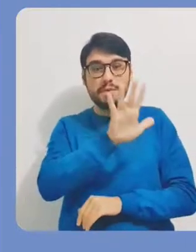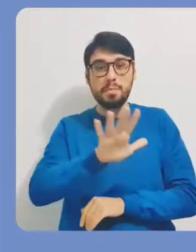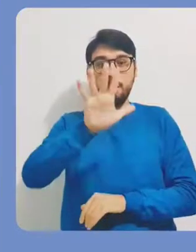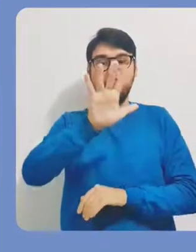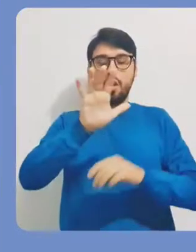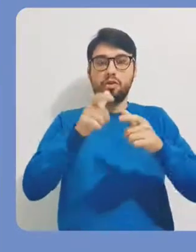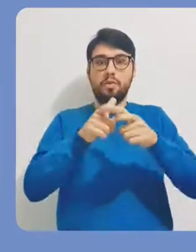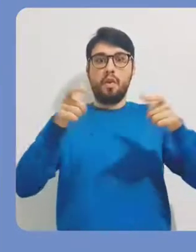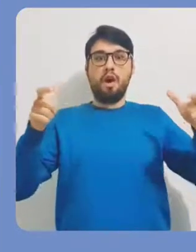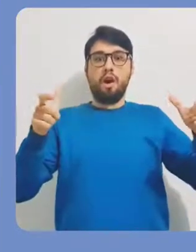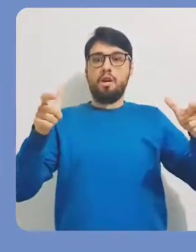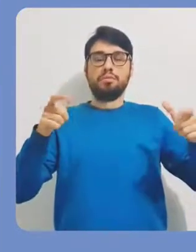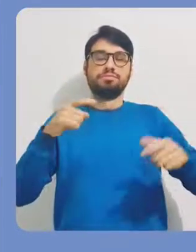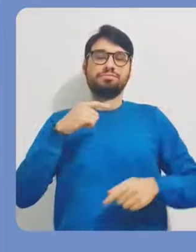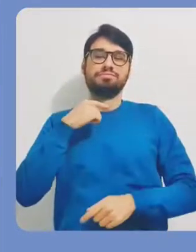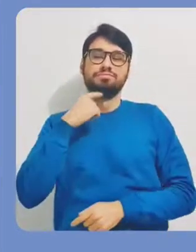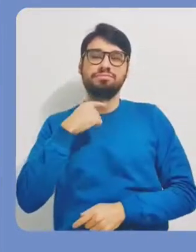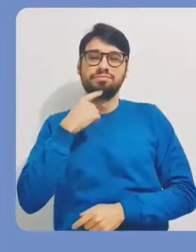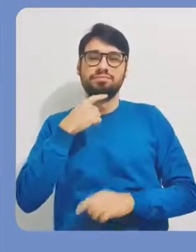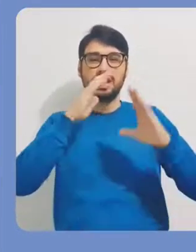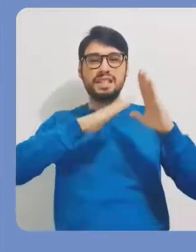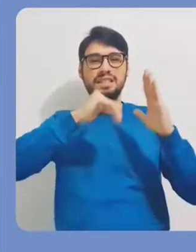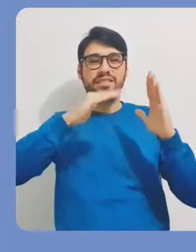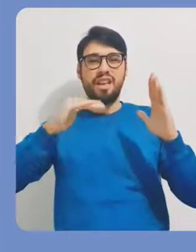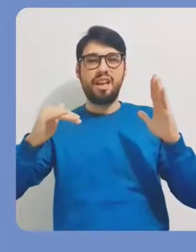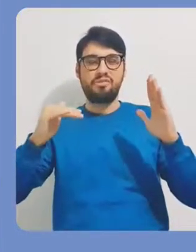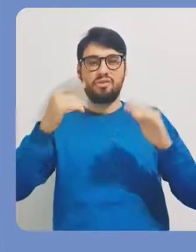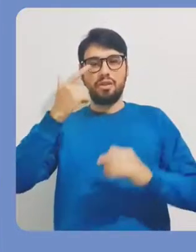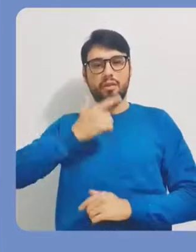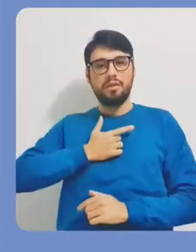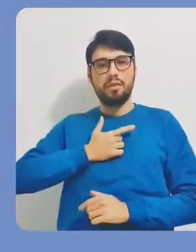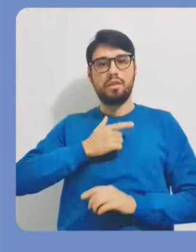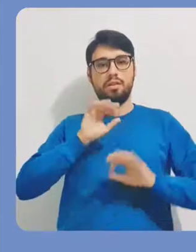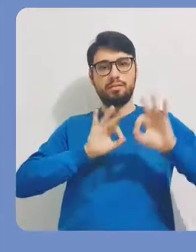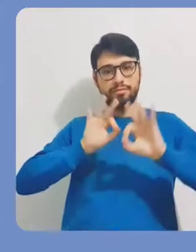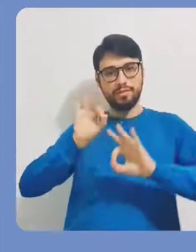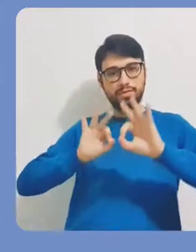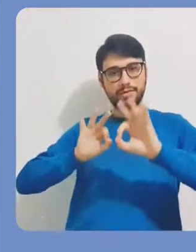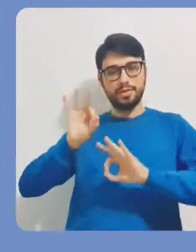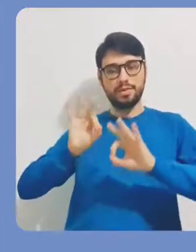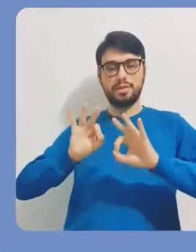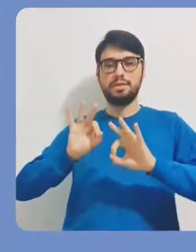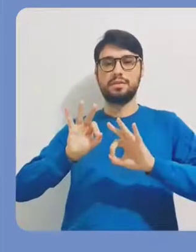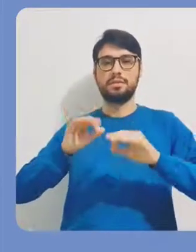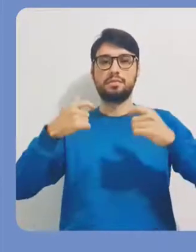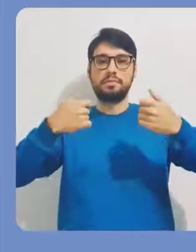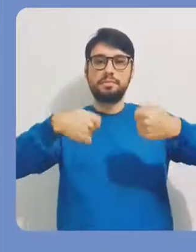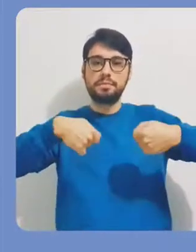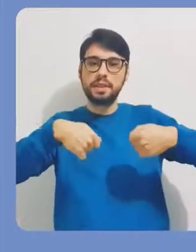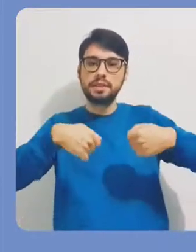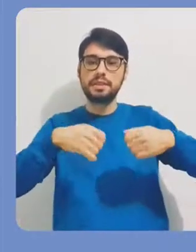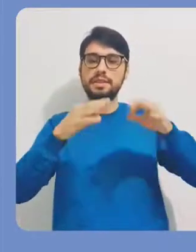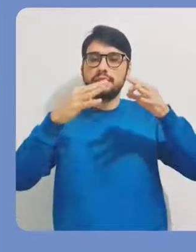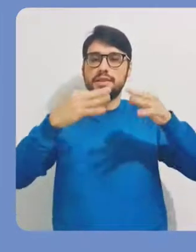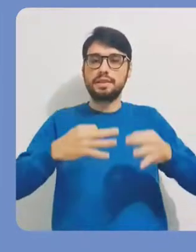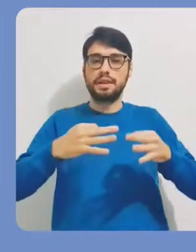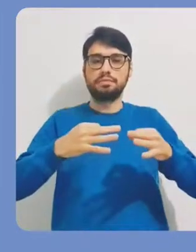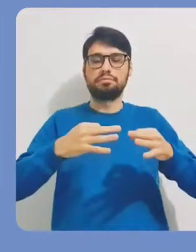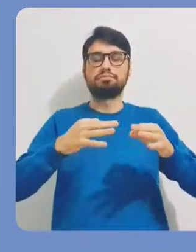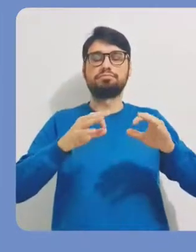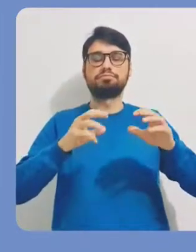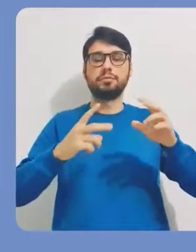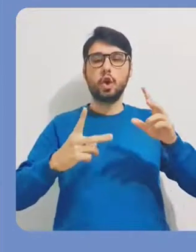tamanho da imagem para que na hora do recorte a logo não fique pela metade como nesse caso. Então, eu precisaria